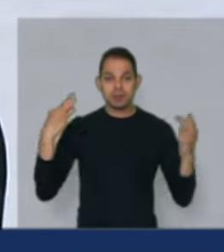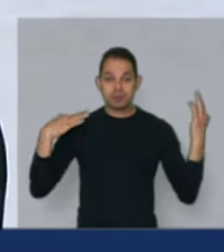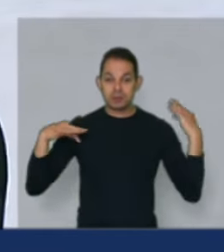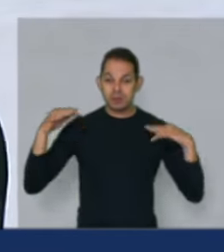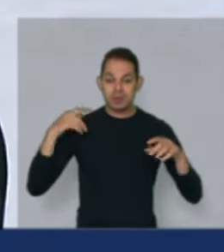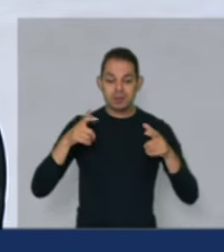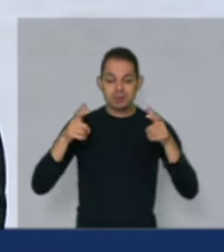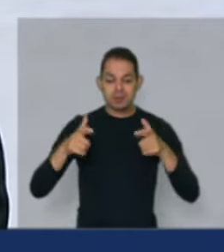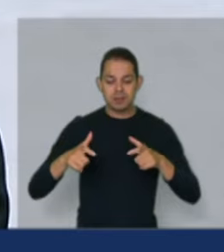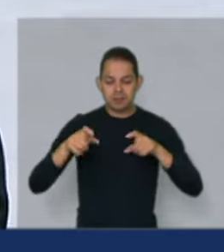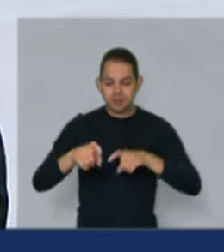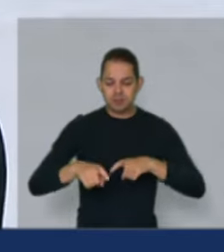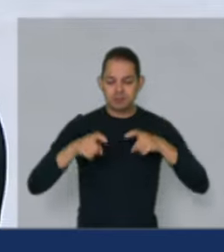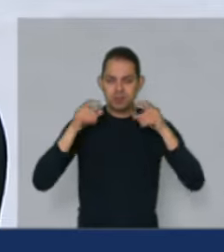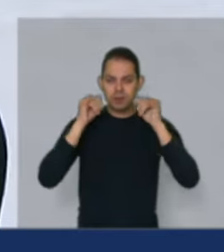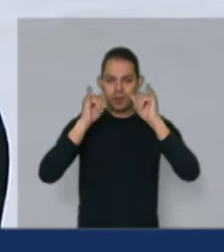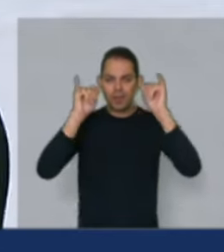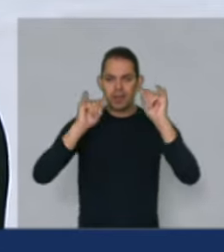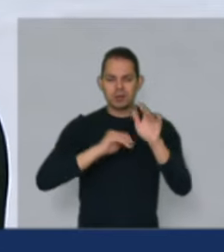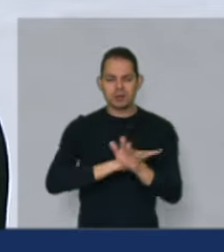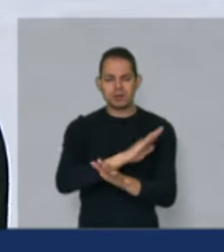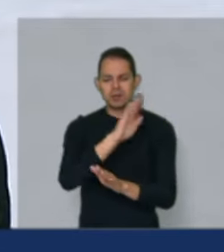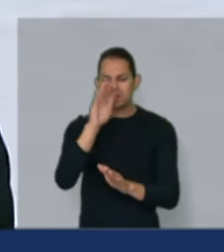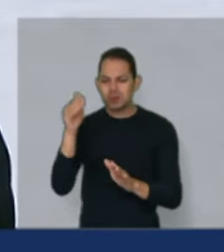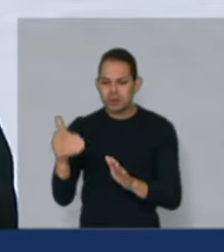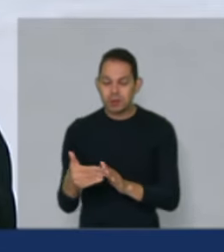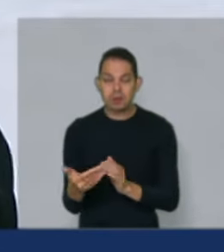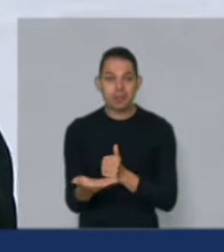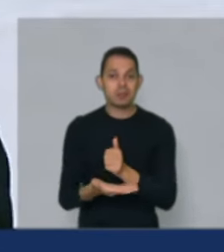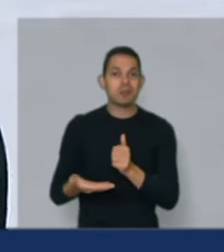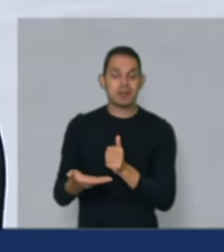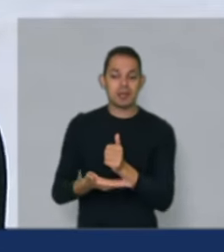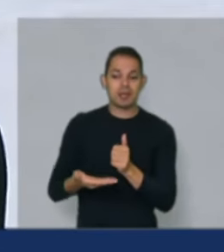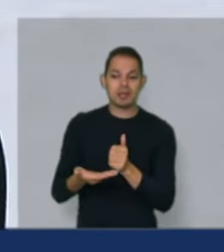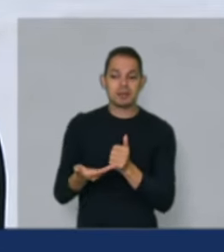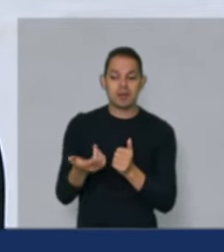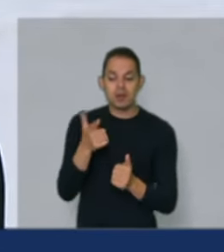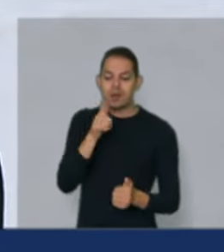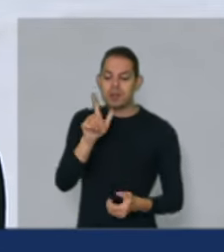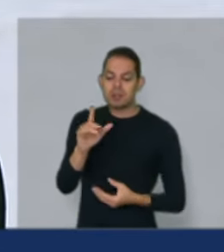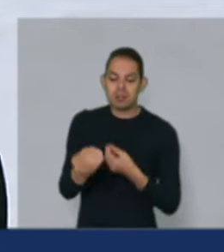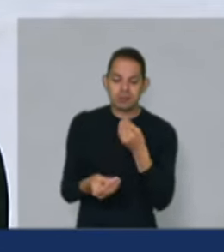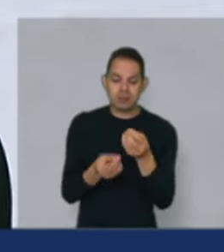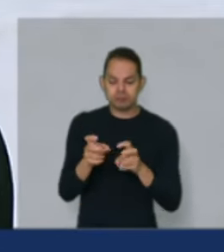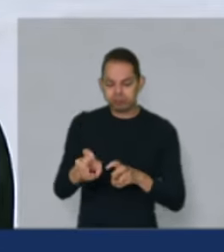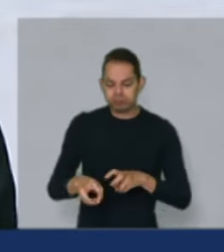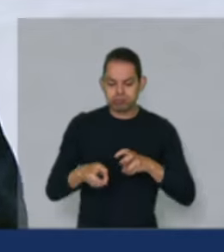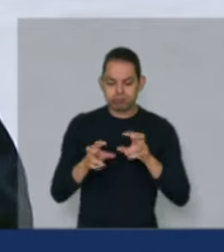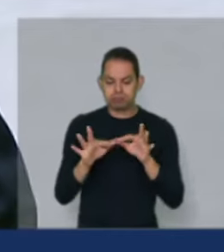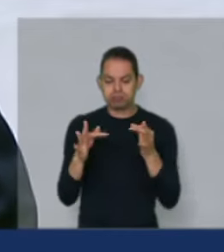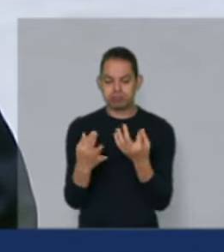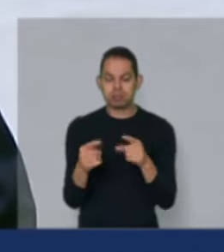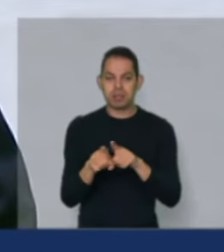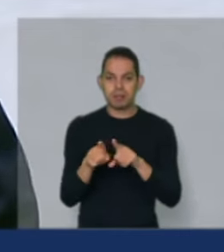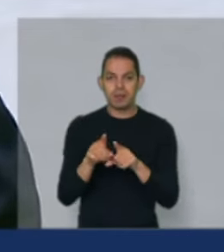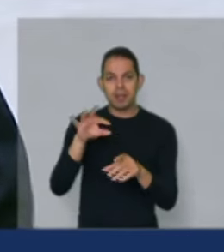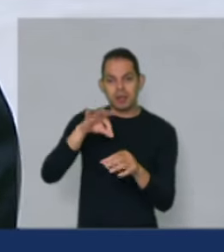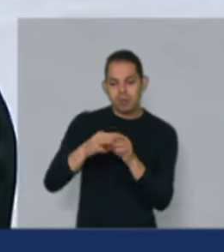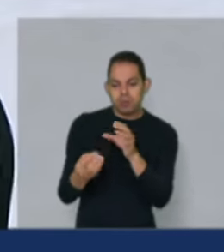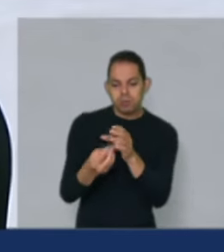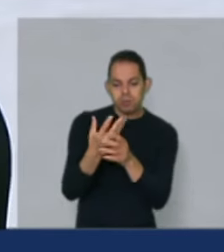enfim, de todas as atividades de renda são básicas a partir da agricultura e fundamentalmente na produção de alimentos a partir da agricultura familiar.